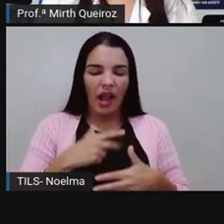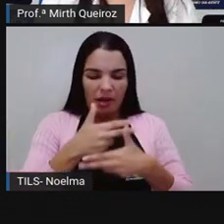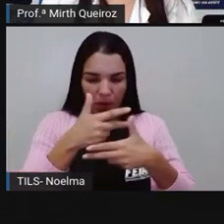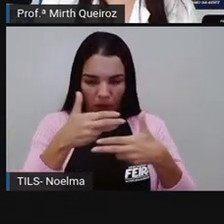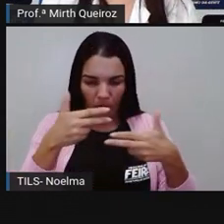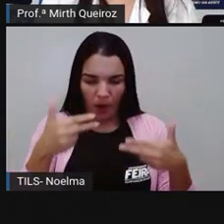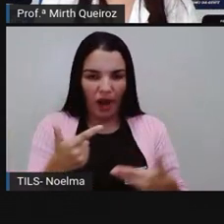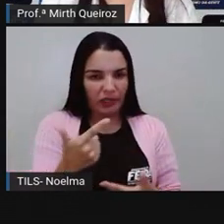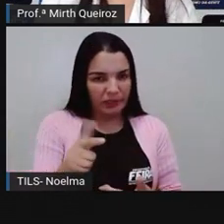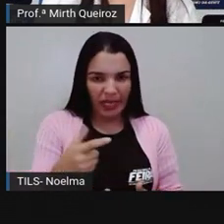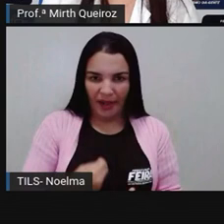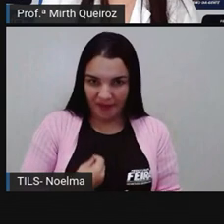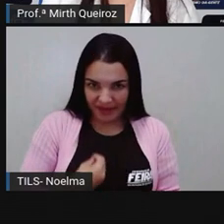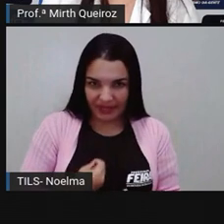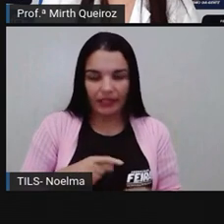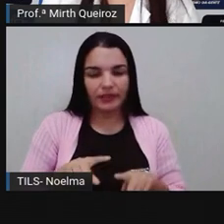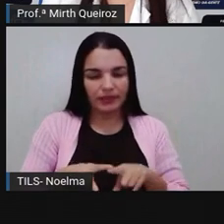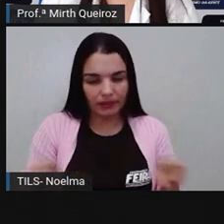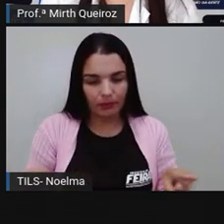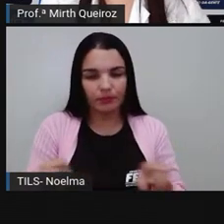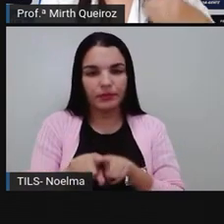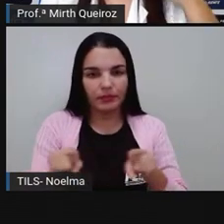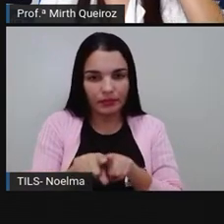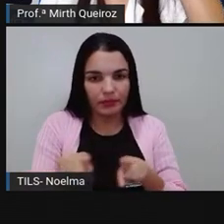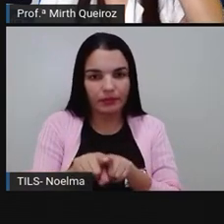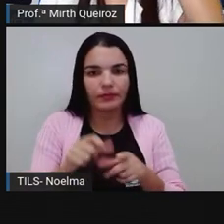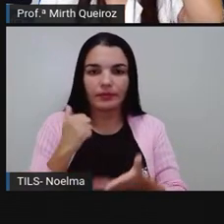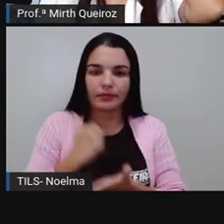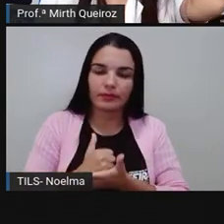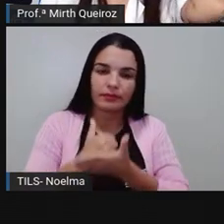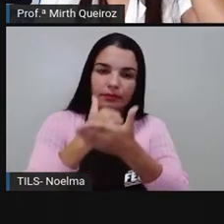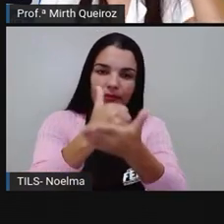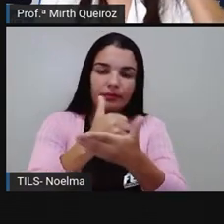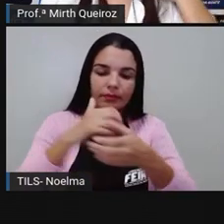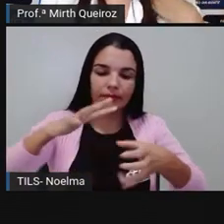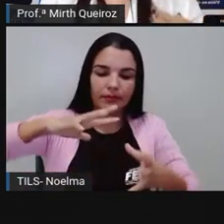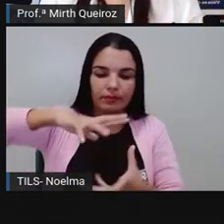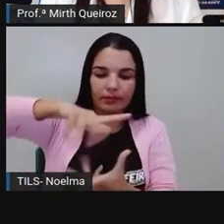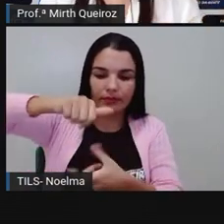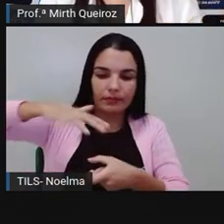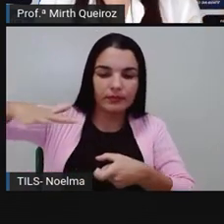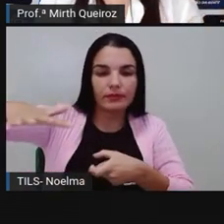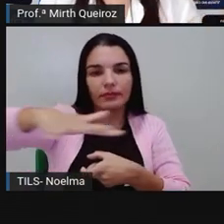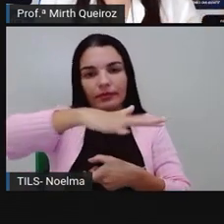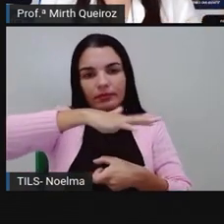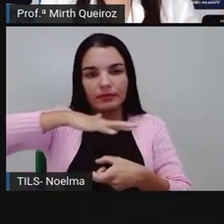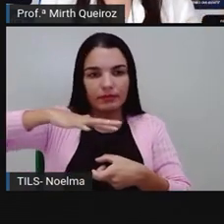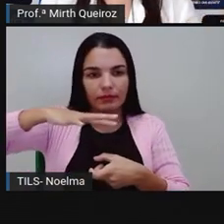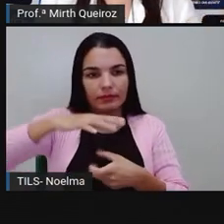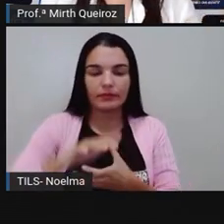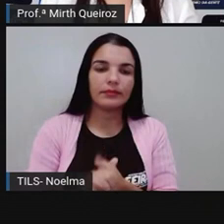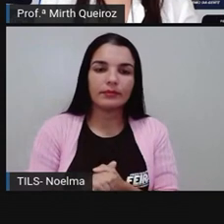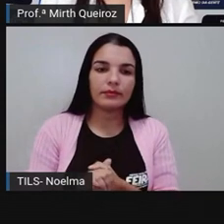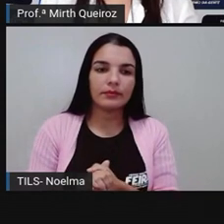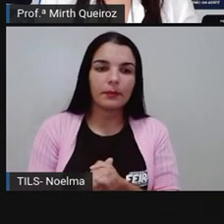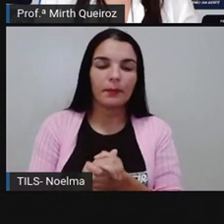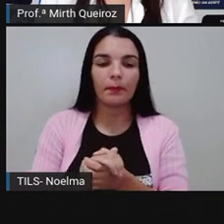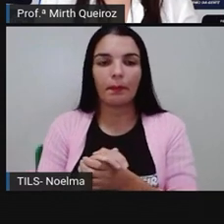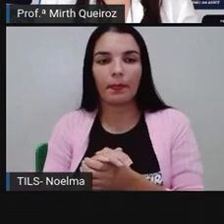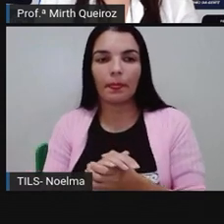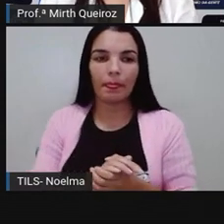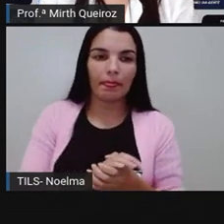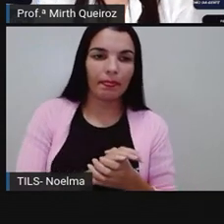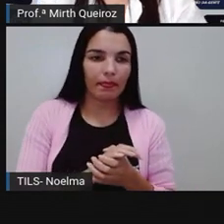componentes não vivos também fazem parte aí do ecossistema. Todas as relações destes,